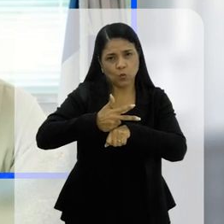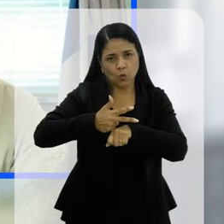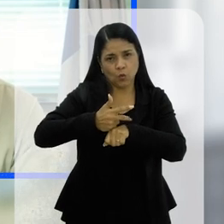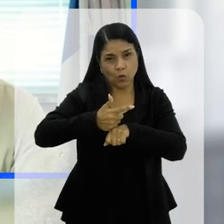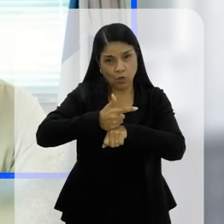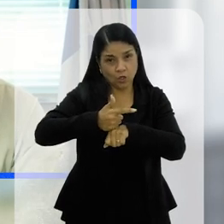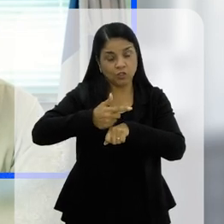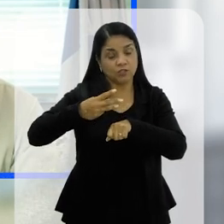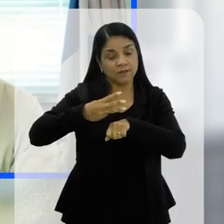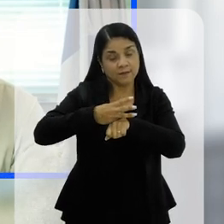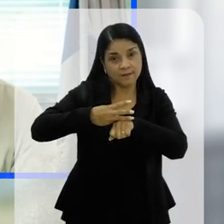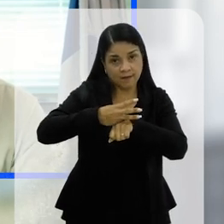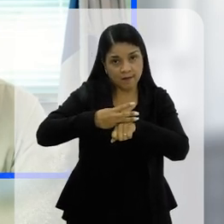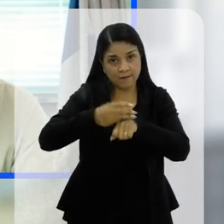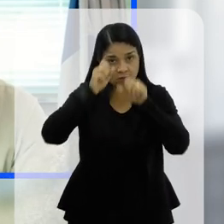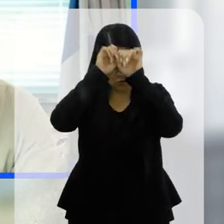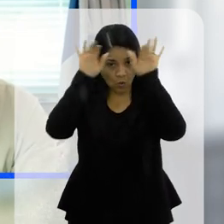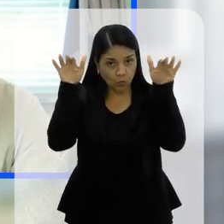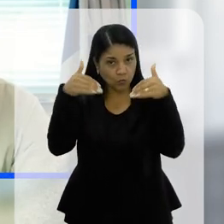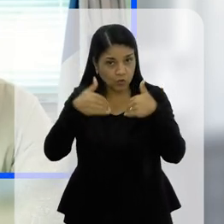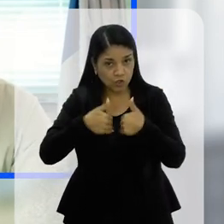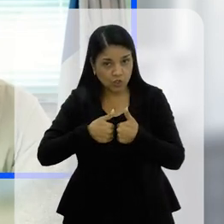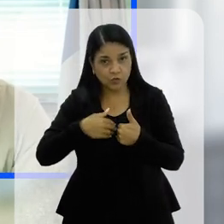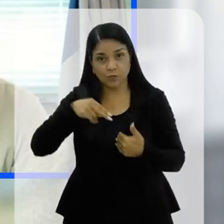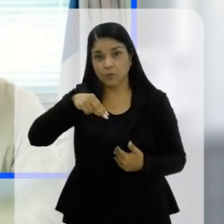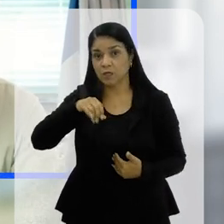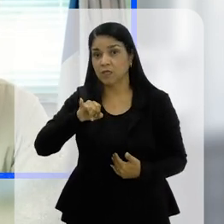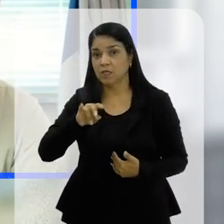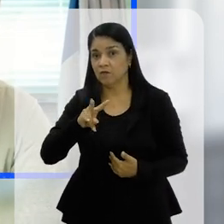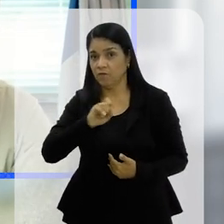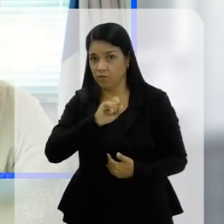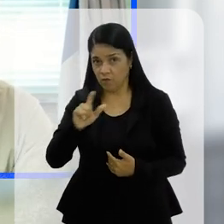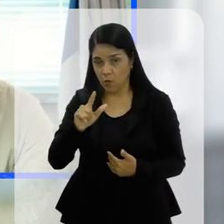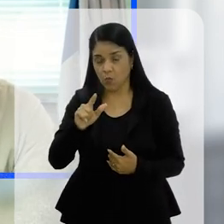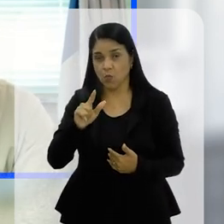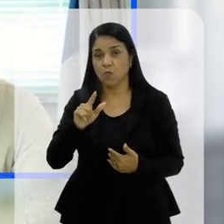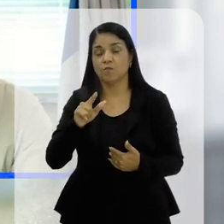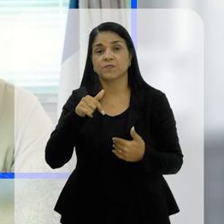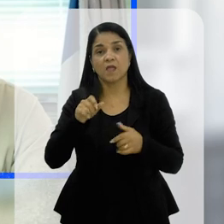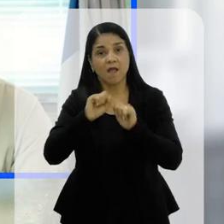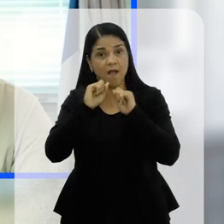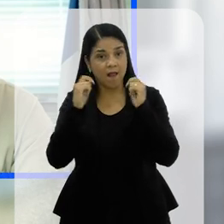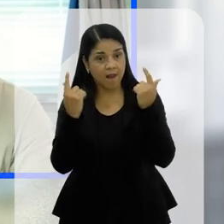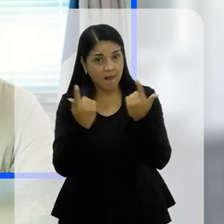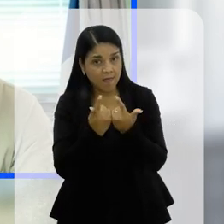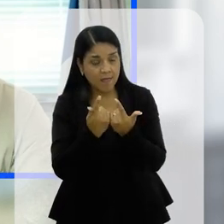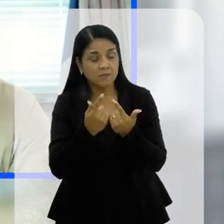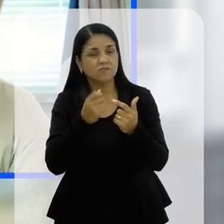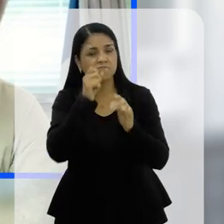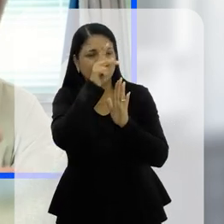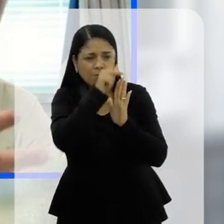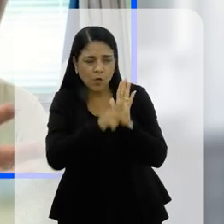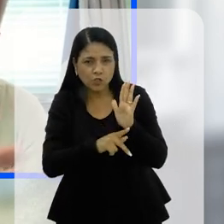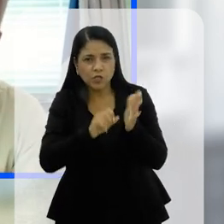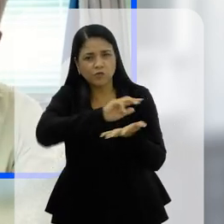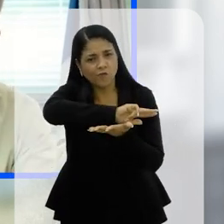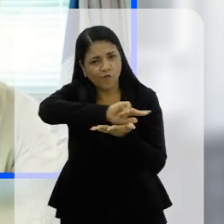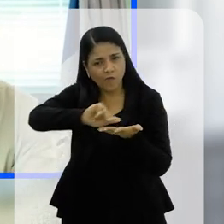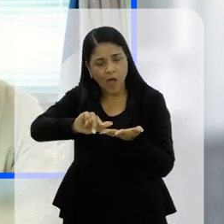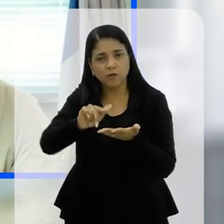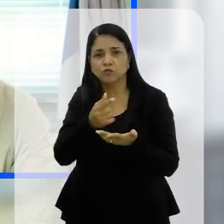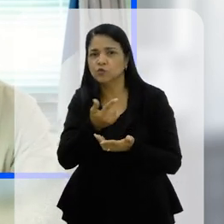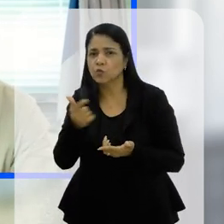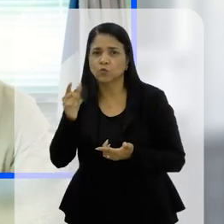do autista, né? Têm o nível 1, nível 2, nível 3. Então, é isso que a gente está aqui. Aliás, a tem vários também